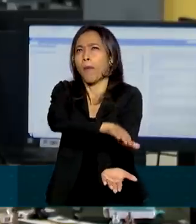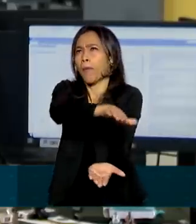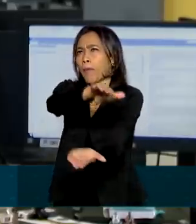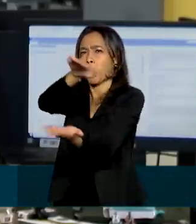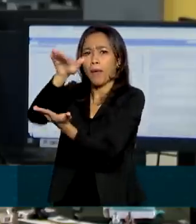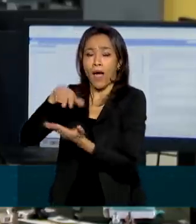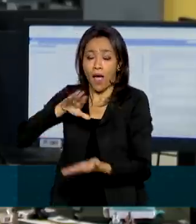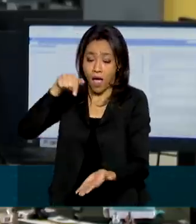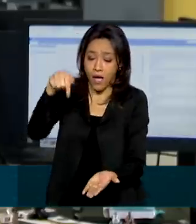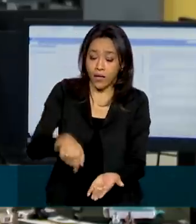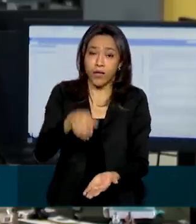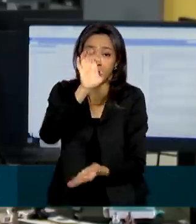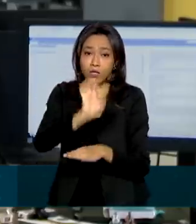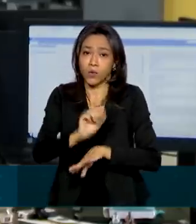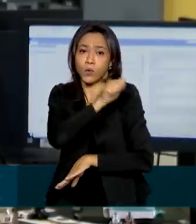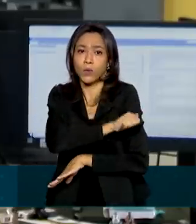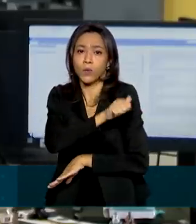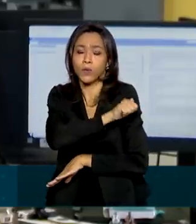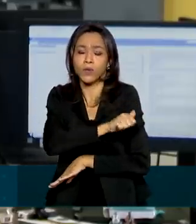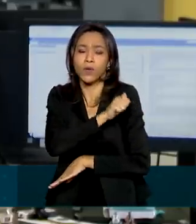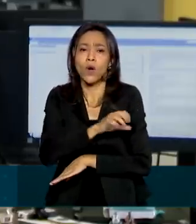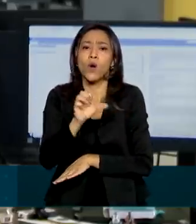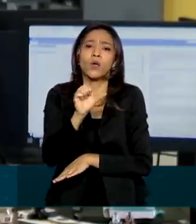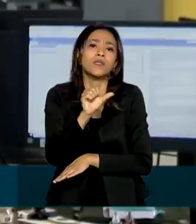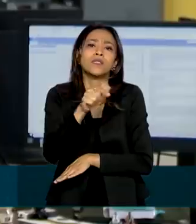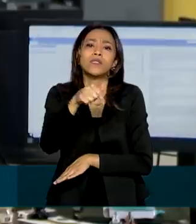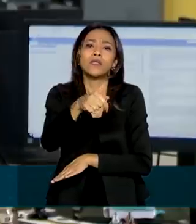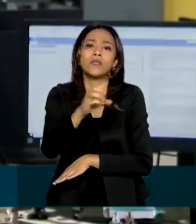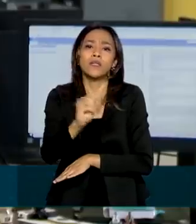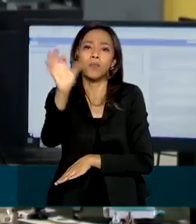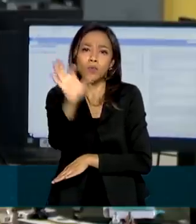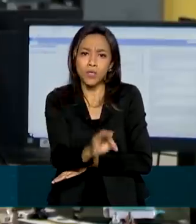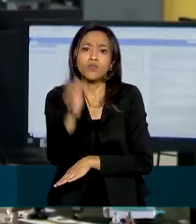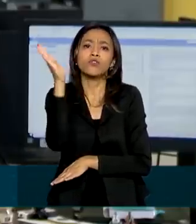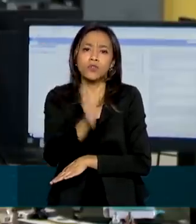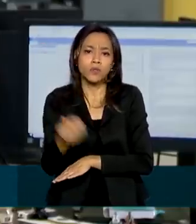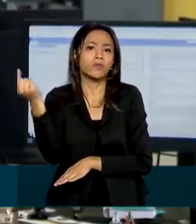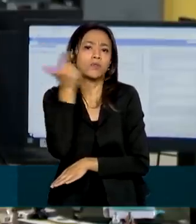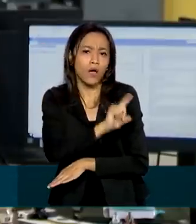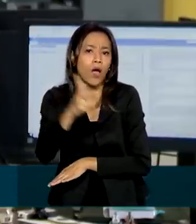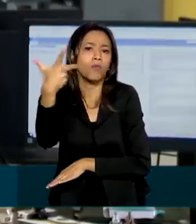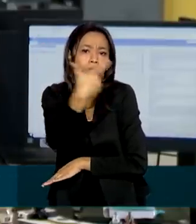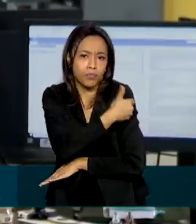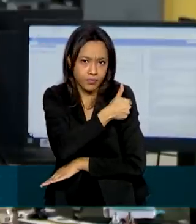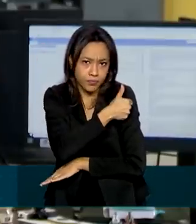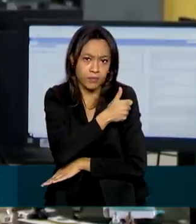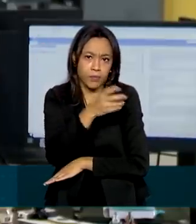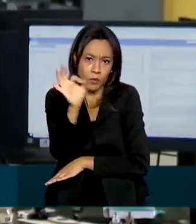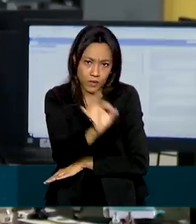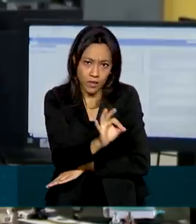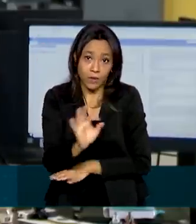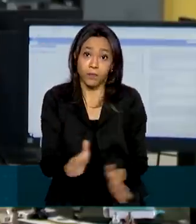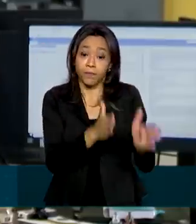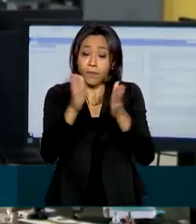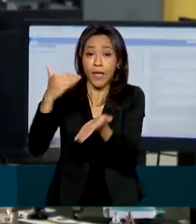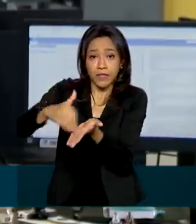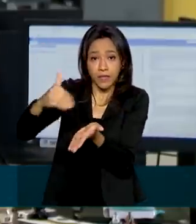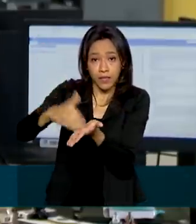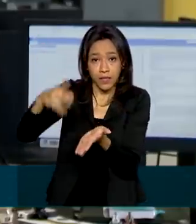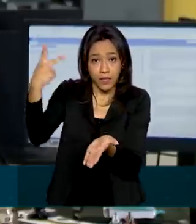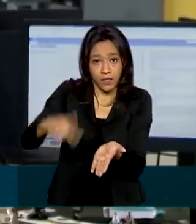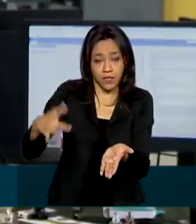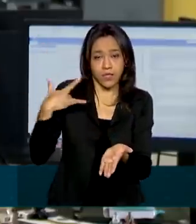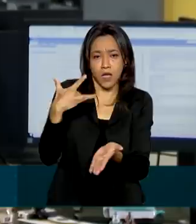terça-feira, 78% do público prioritário tinha tomado a vacina. Segundo a Secretaria Municipal de Saúde,